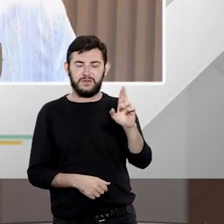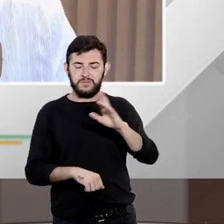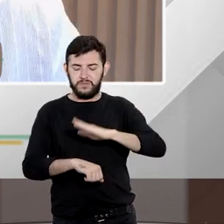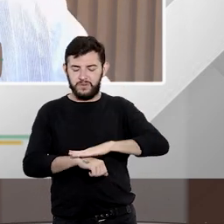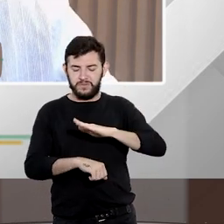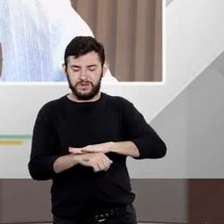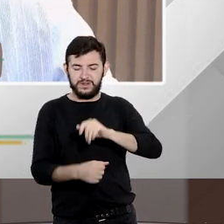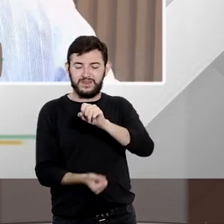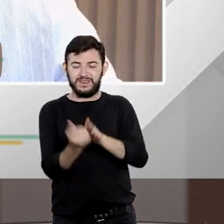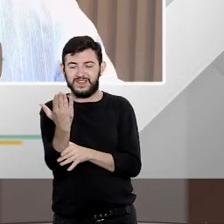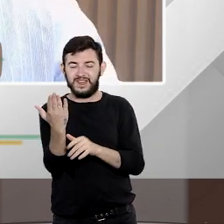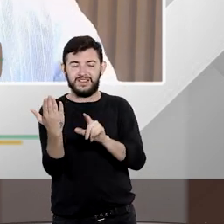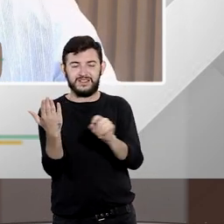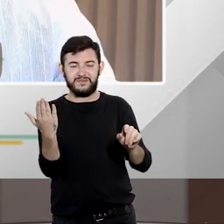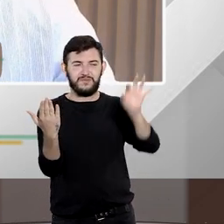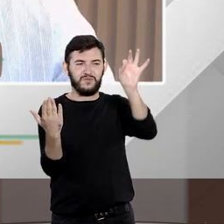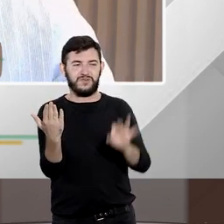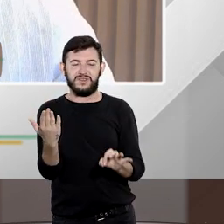em que ele foi criado